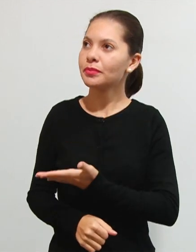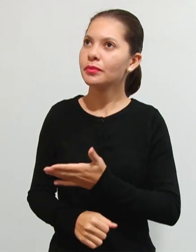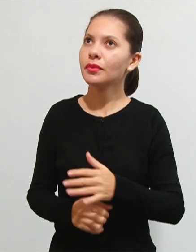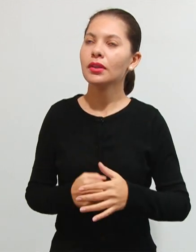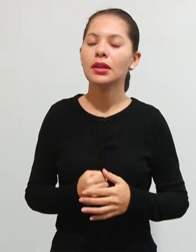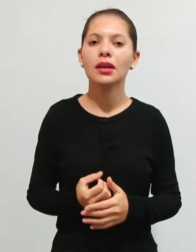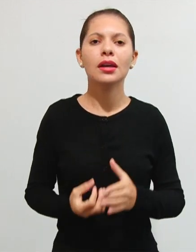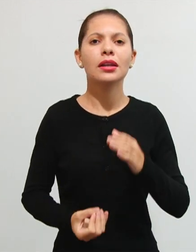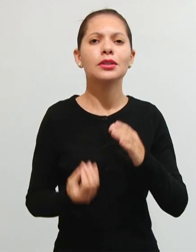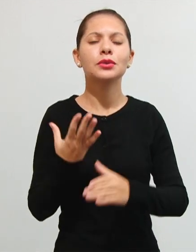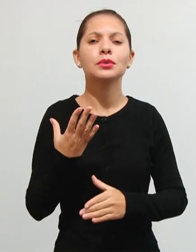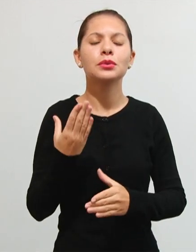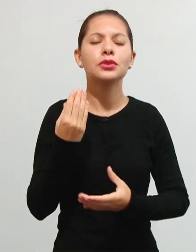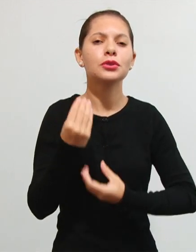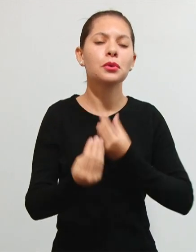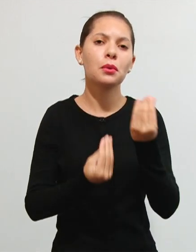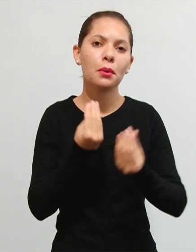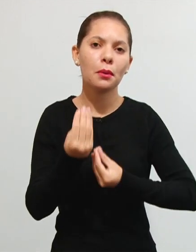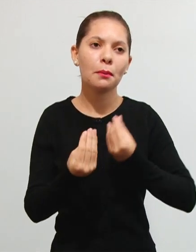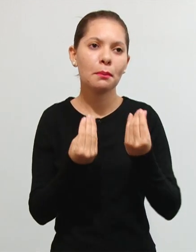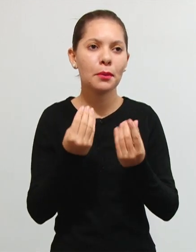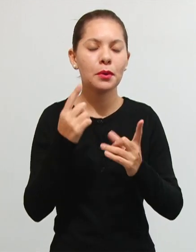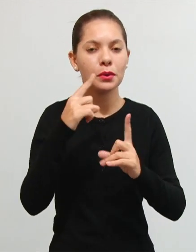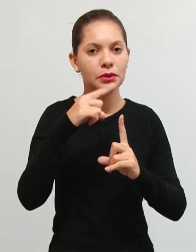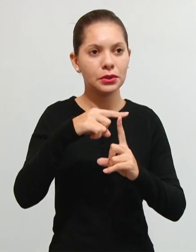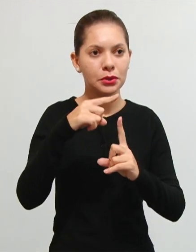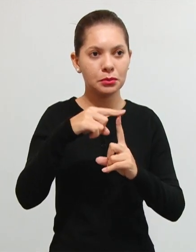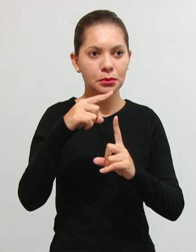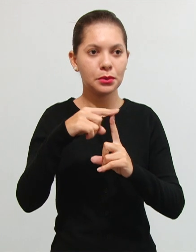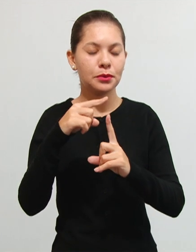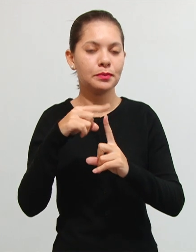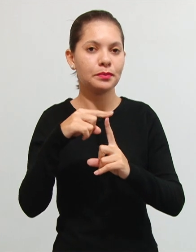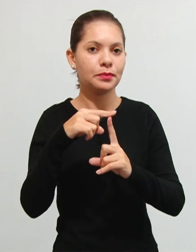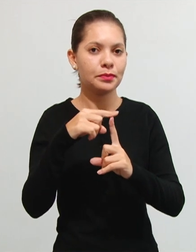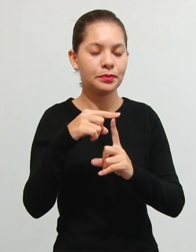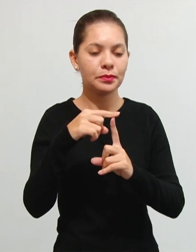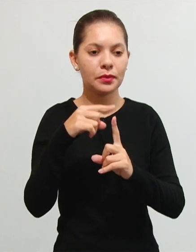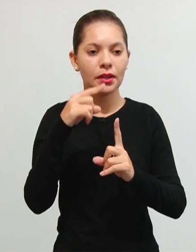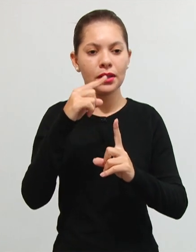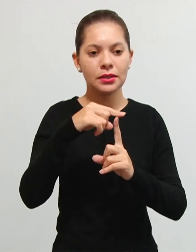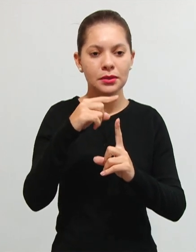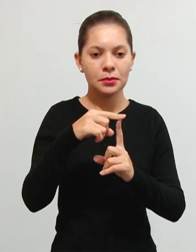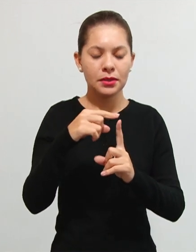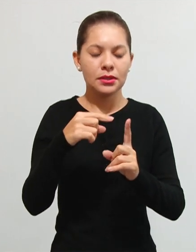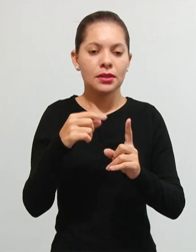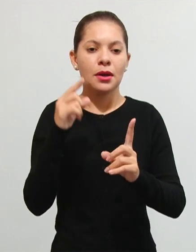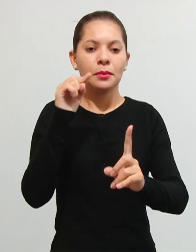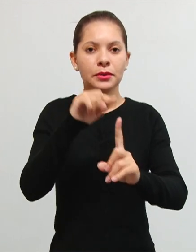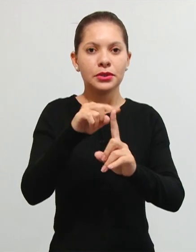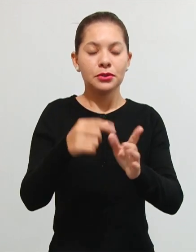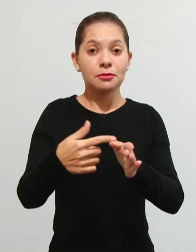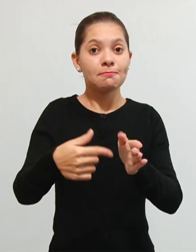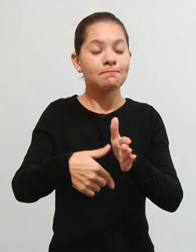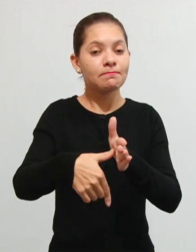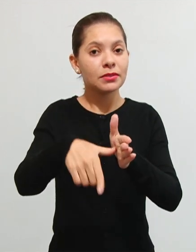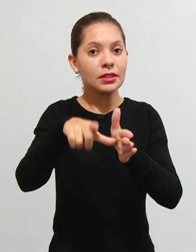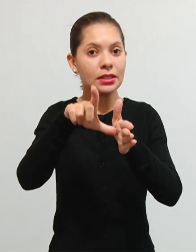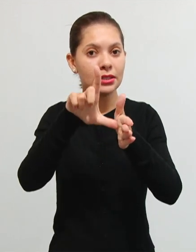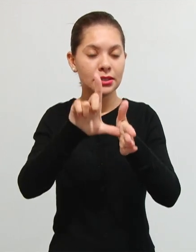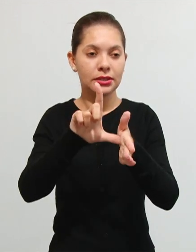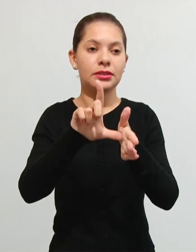surgem como uma espécie tributária afetadas a objetivos previamente determinados né